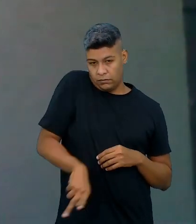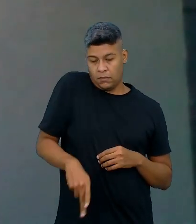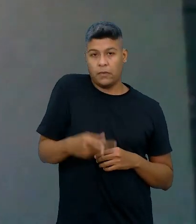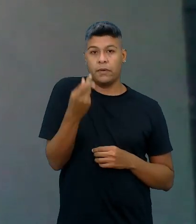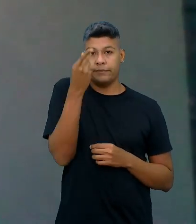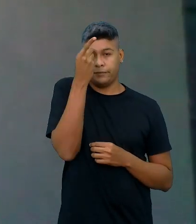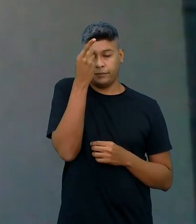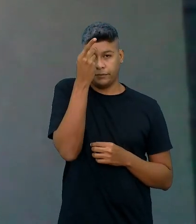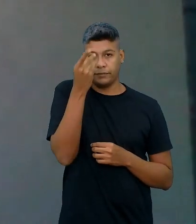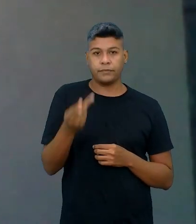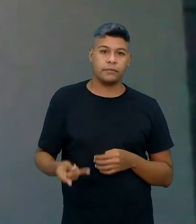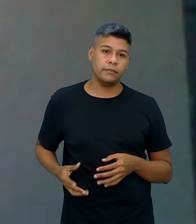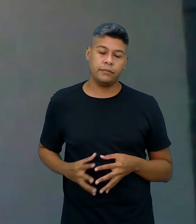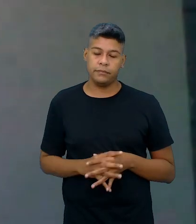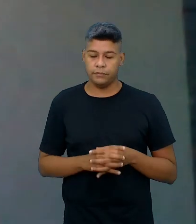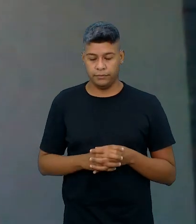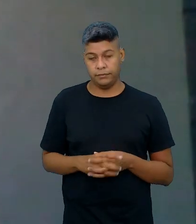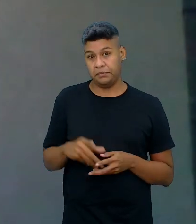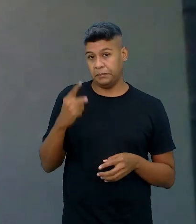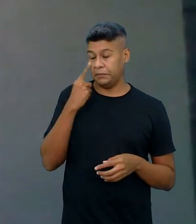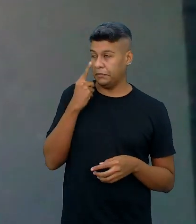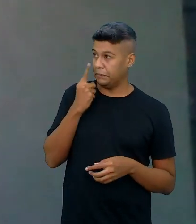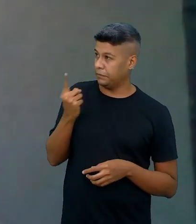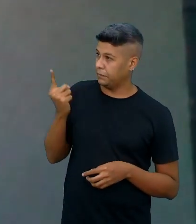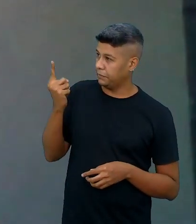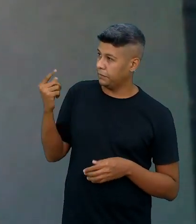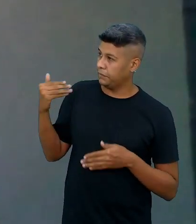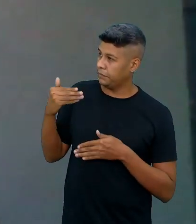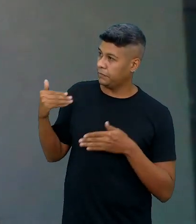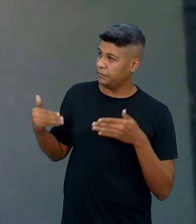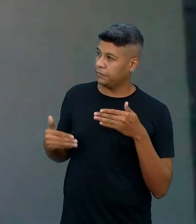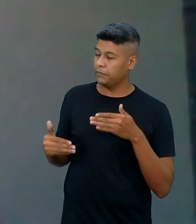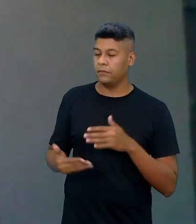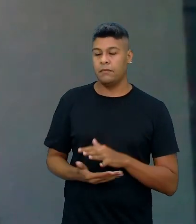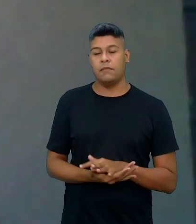compartilhar com vocês a tela para iniciar nossa formação.